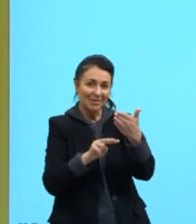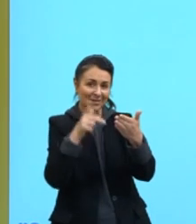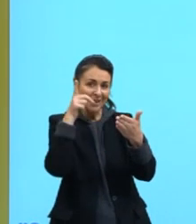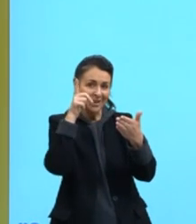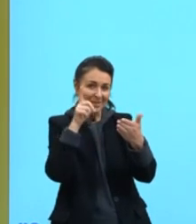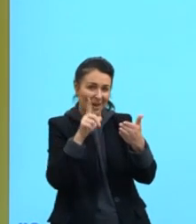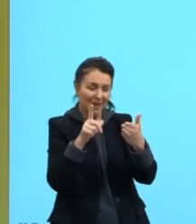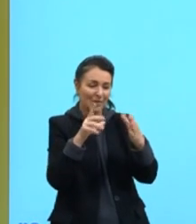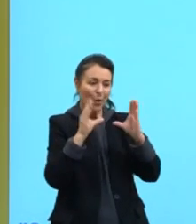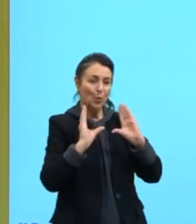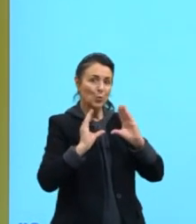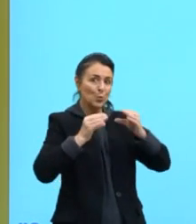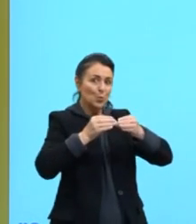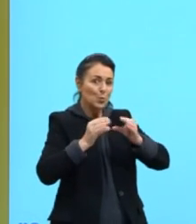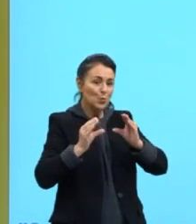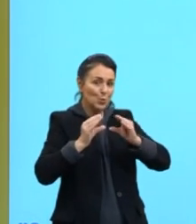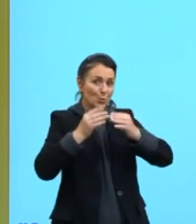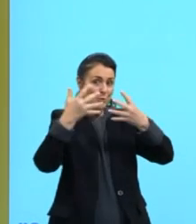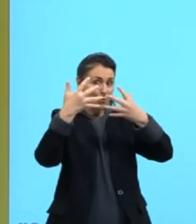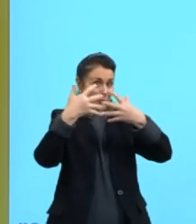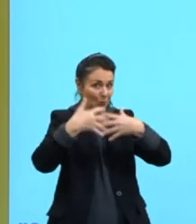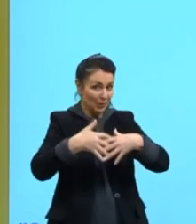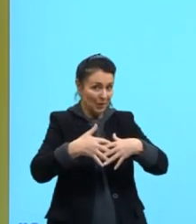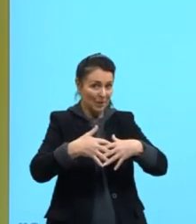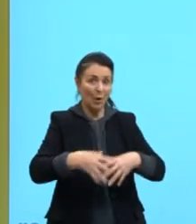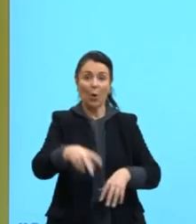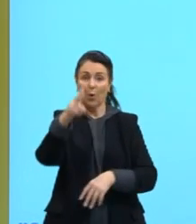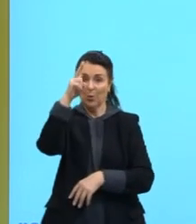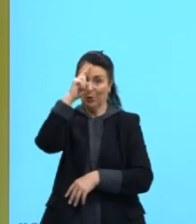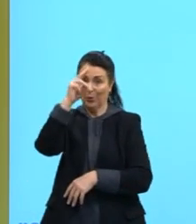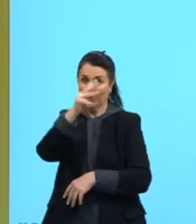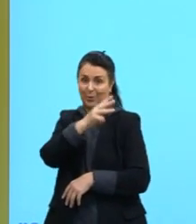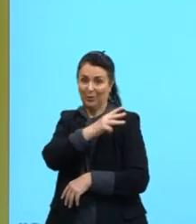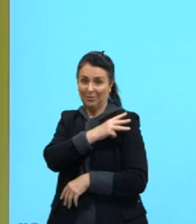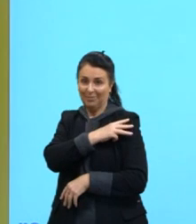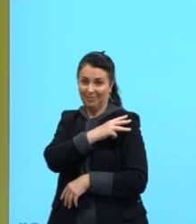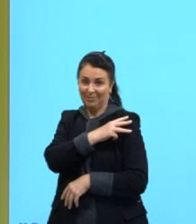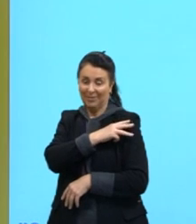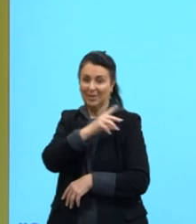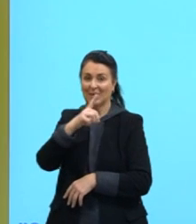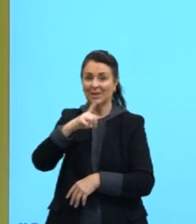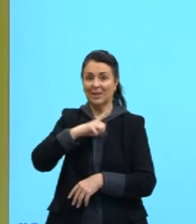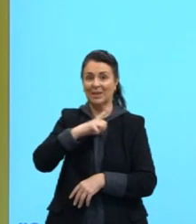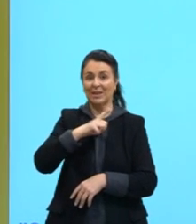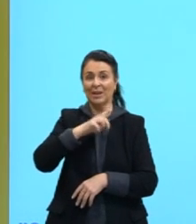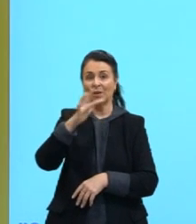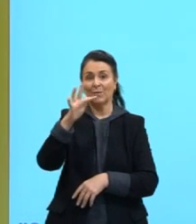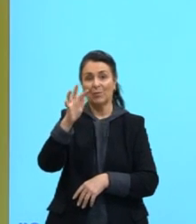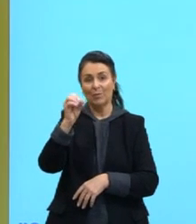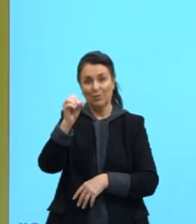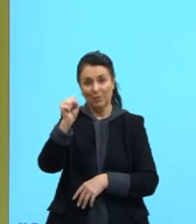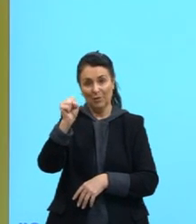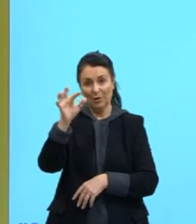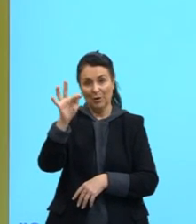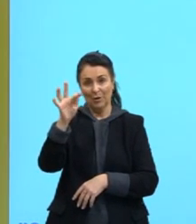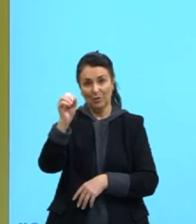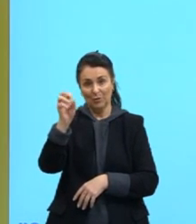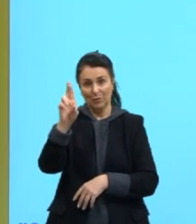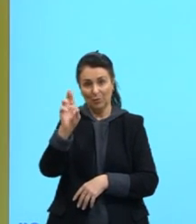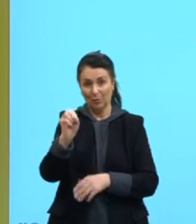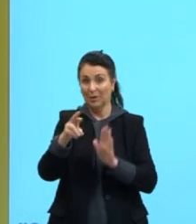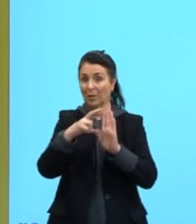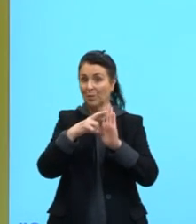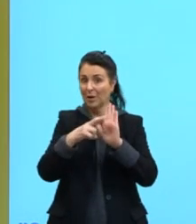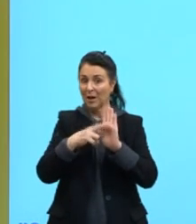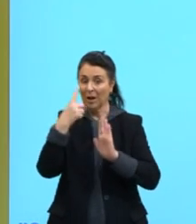grupos funcionais, quem está no terceiro ano, além do fósforo, onde diz ali do fósforo. Com base nas